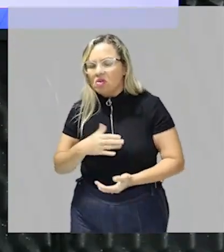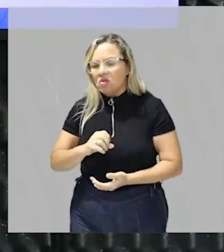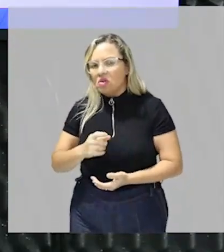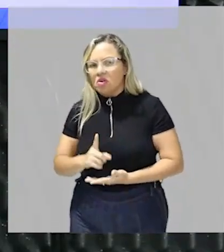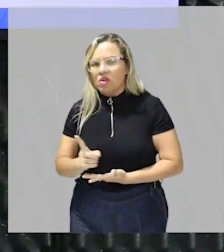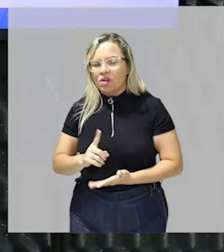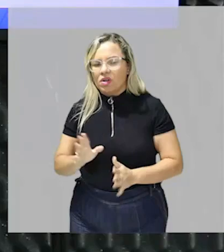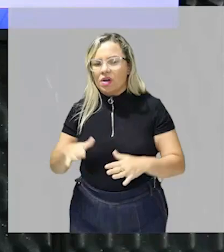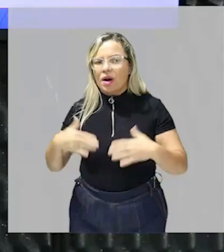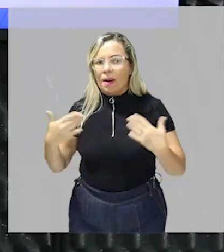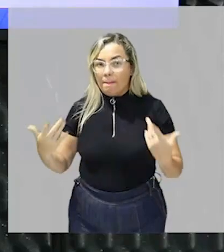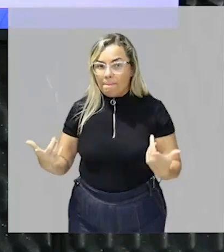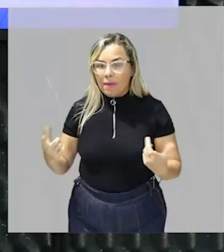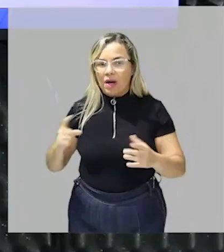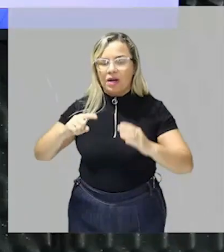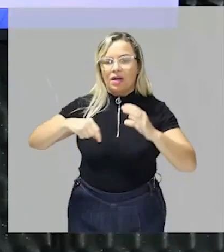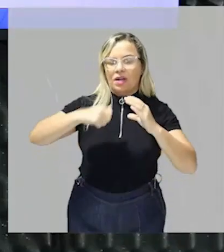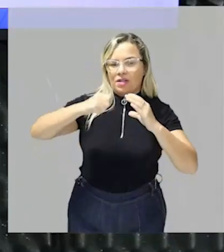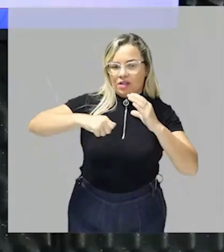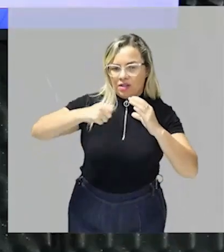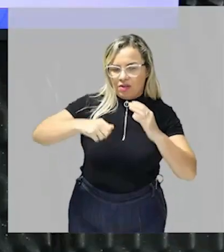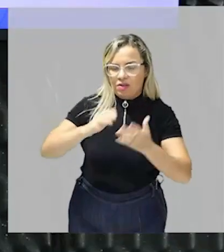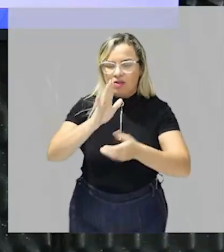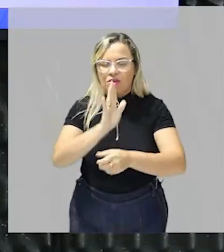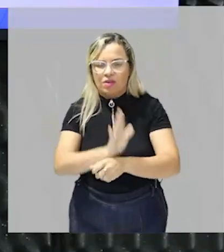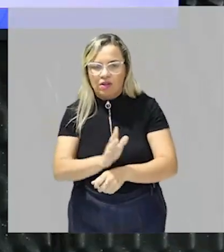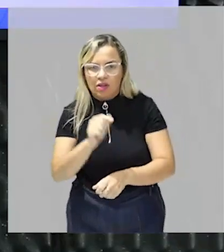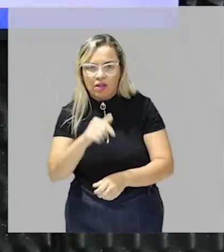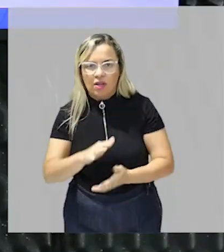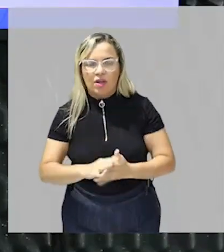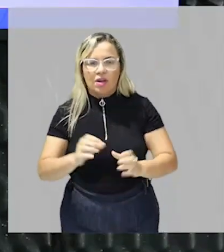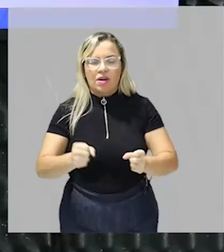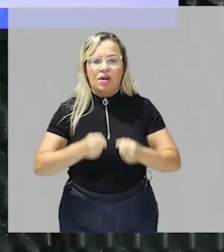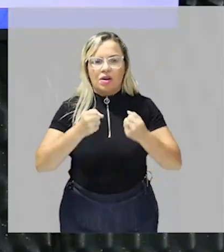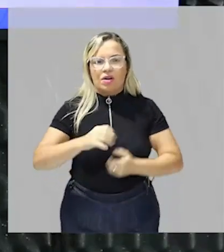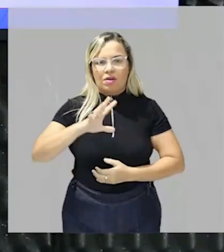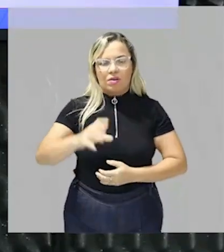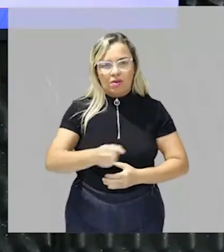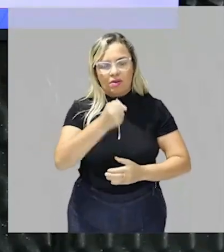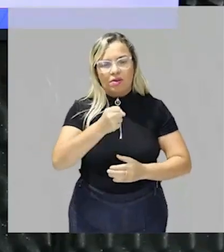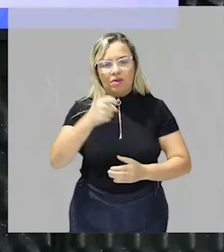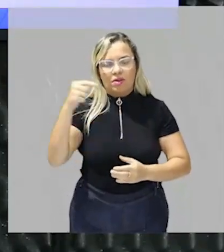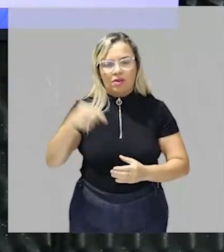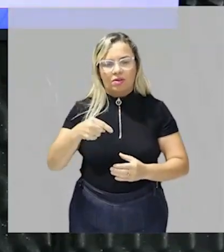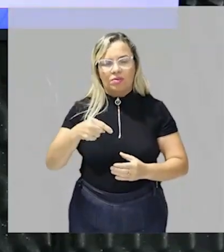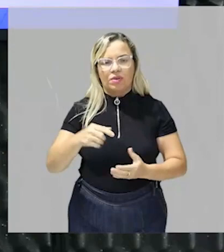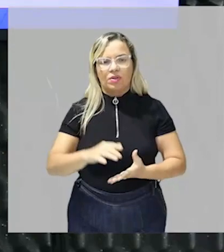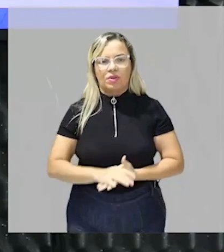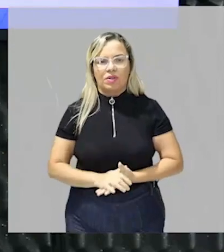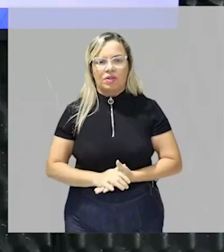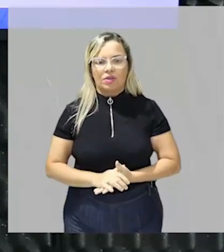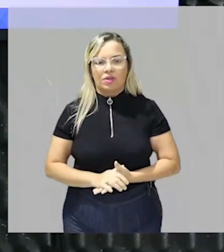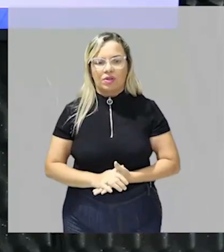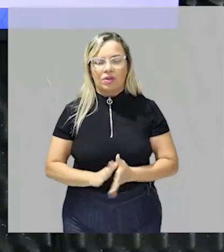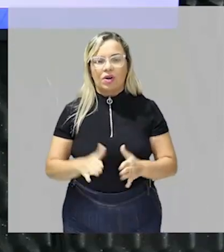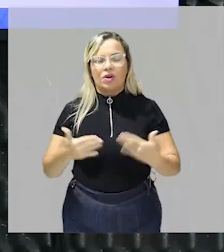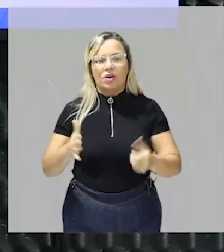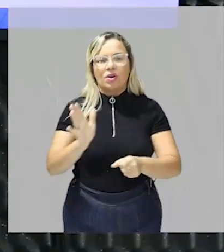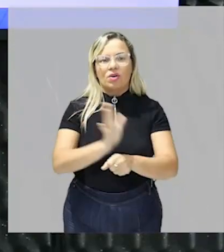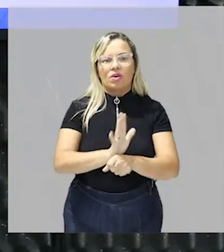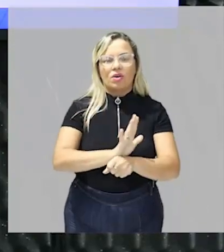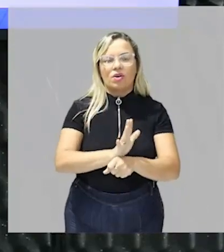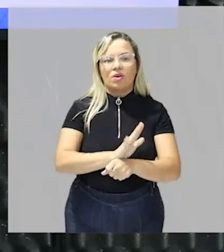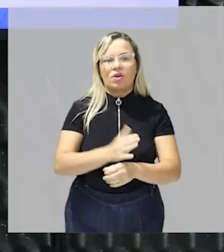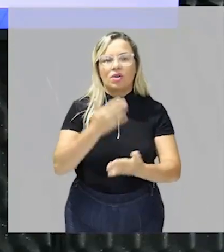vídeo ele pode assistir e salvar e ter em posse as películas os filmes para